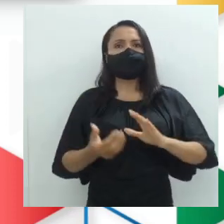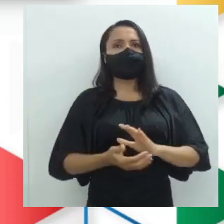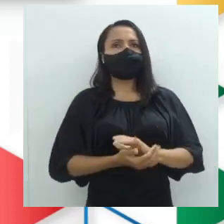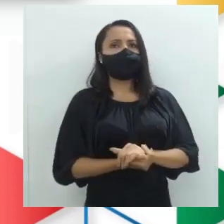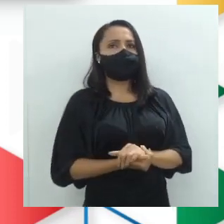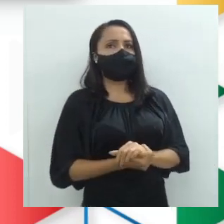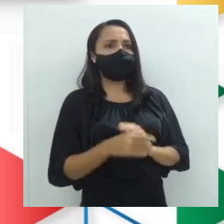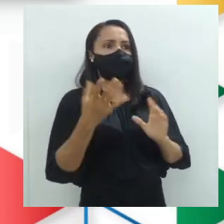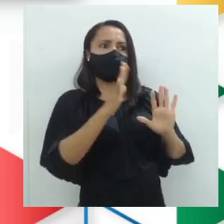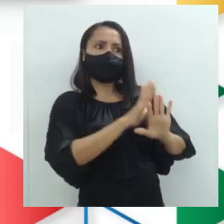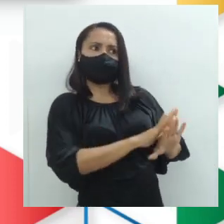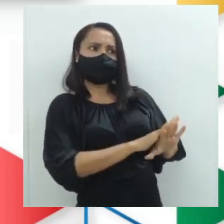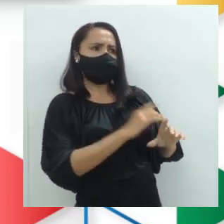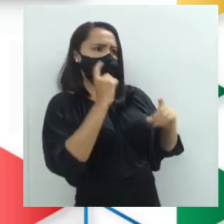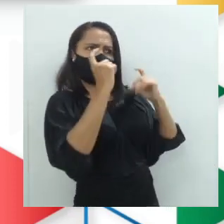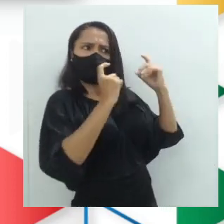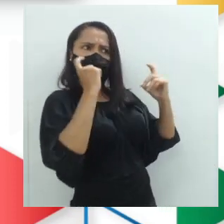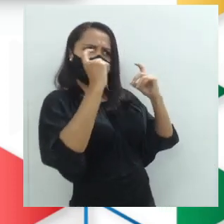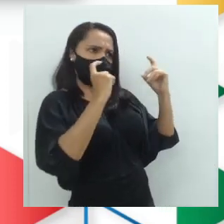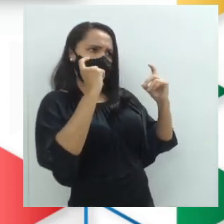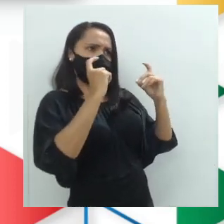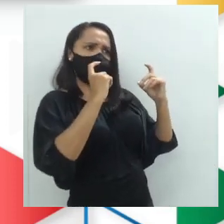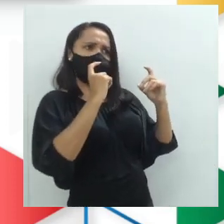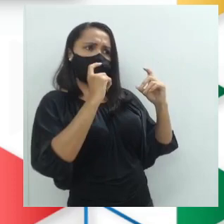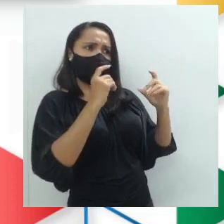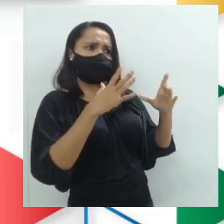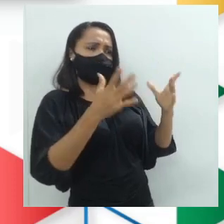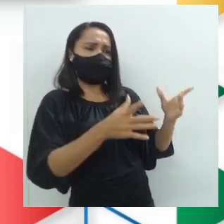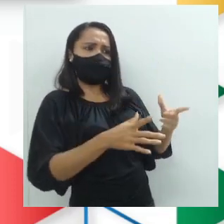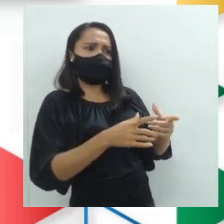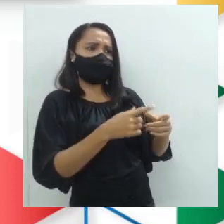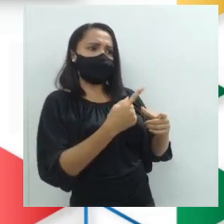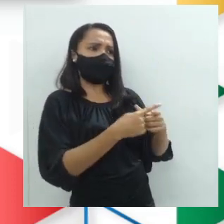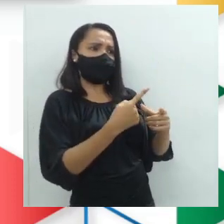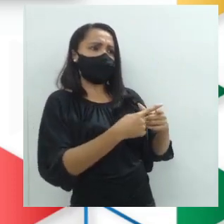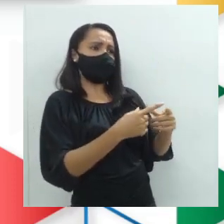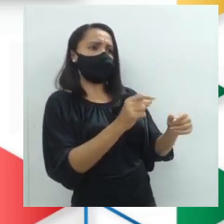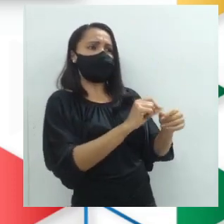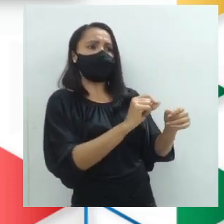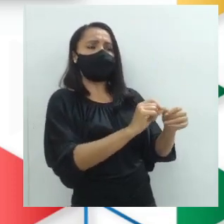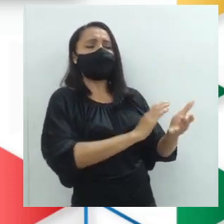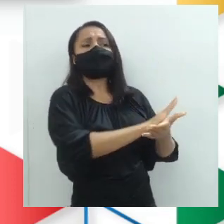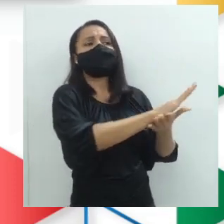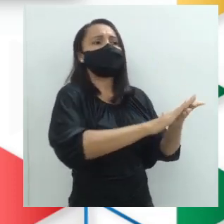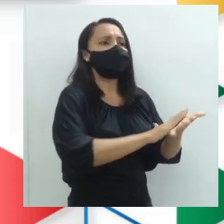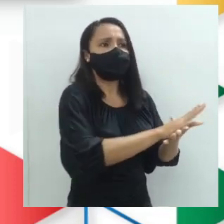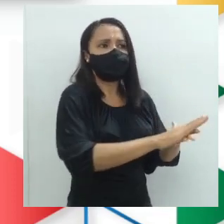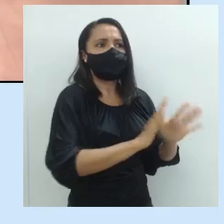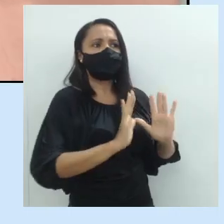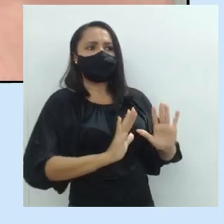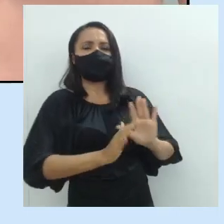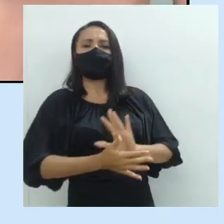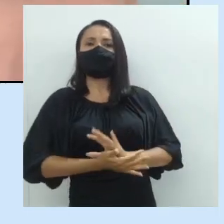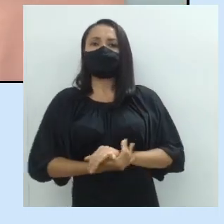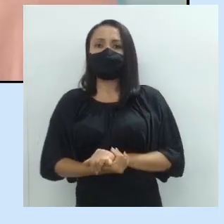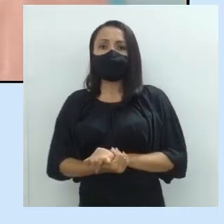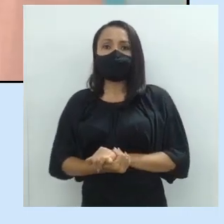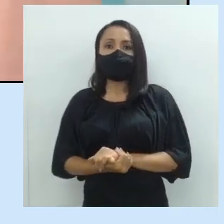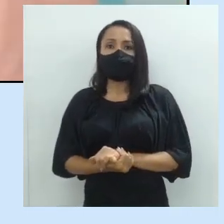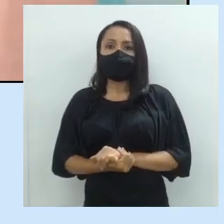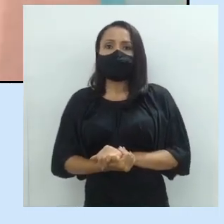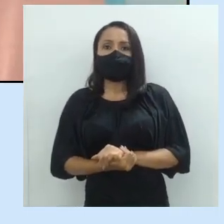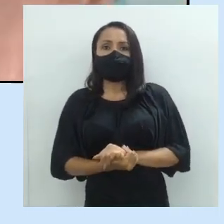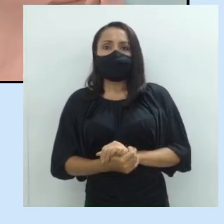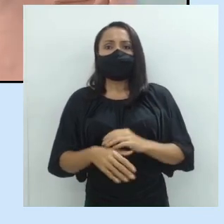Aí o que acontece? Marfalda diz, não se preocupe, não vamos fazer absolutamente nada. Veja qual é,